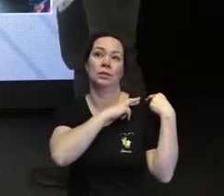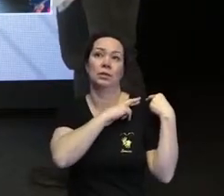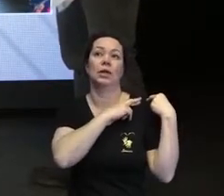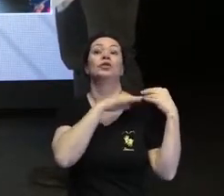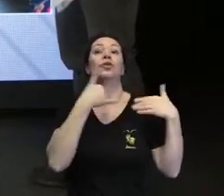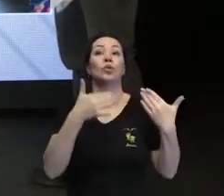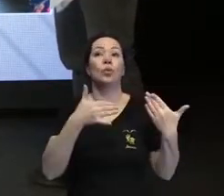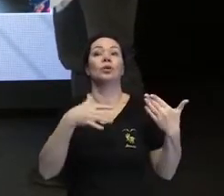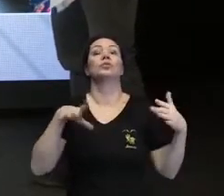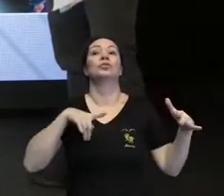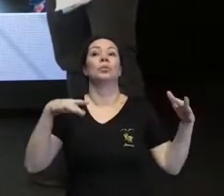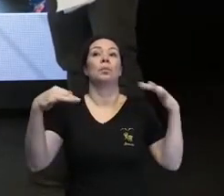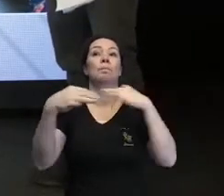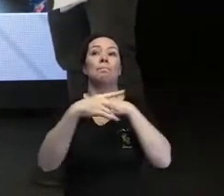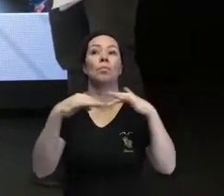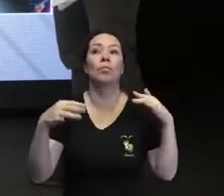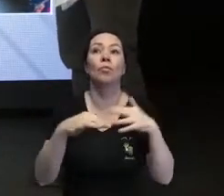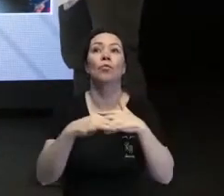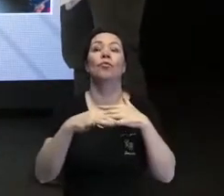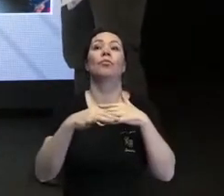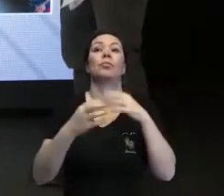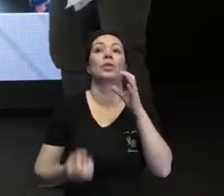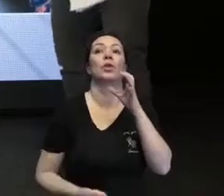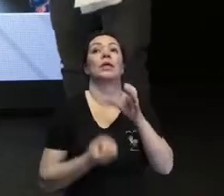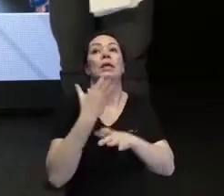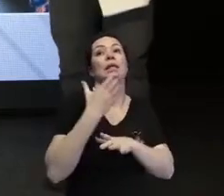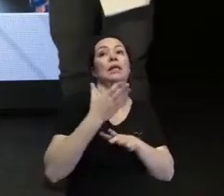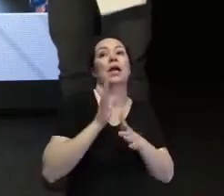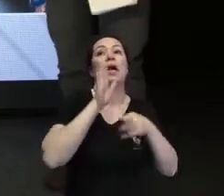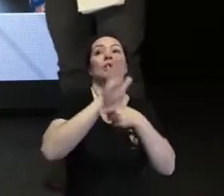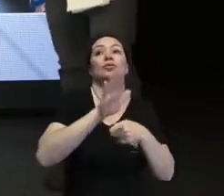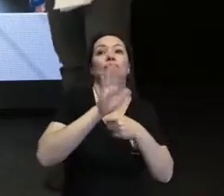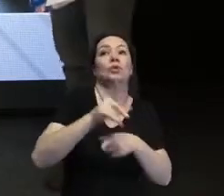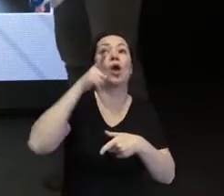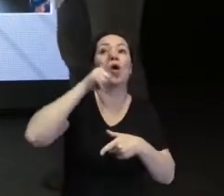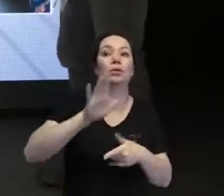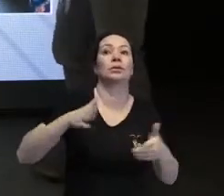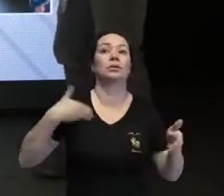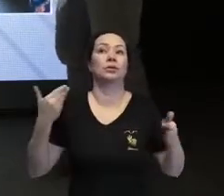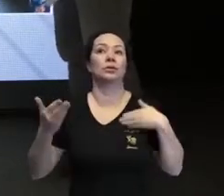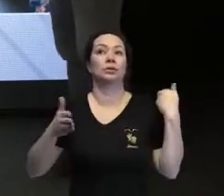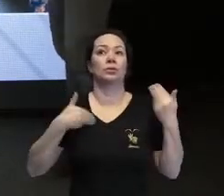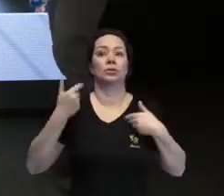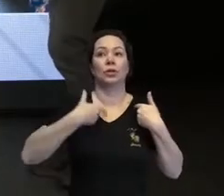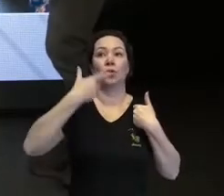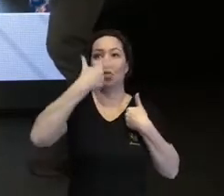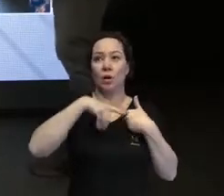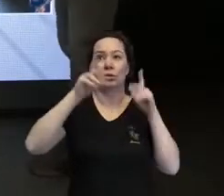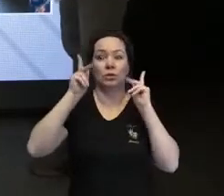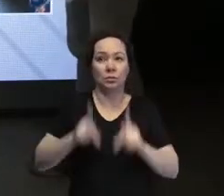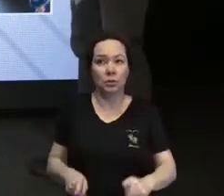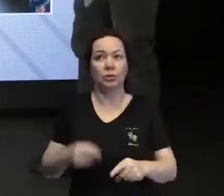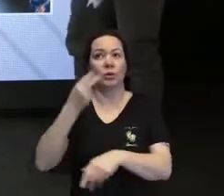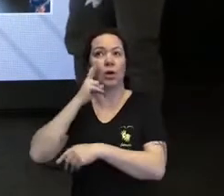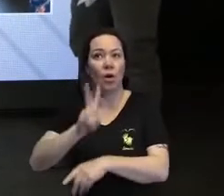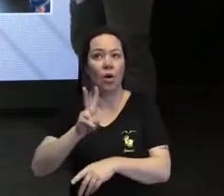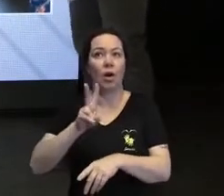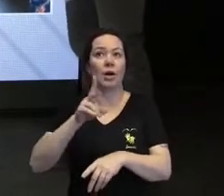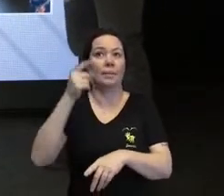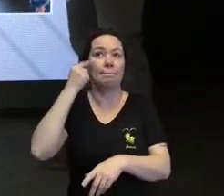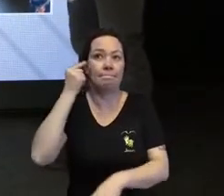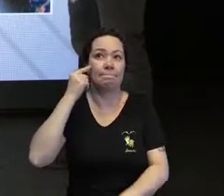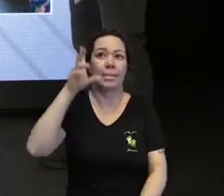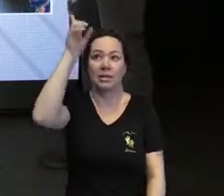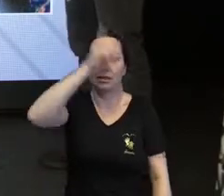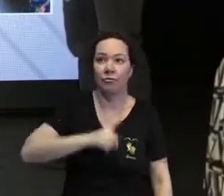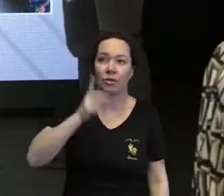o movimento é que cria esta desconstrução. E eu acho que as pessoas olham para nós ainda a pessoa com deficiência com pena